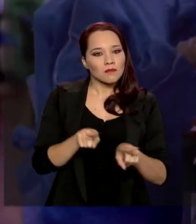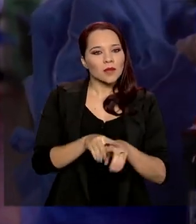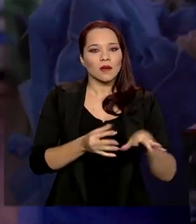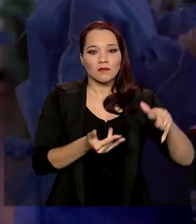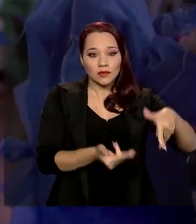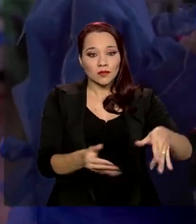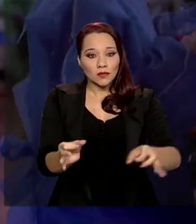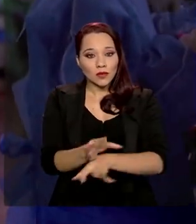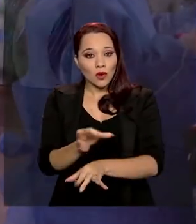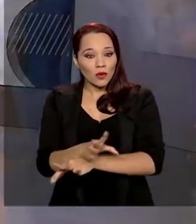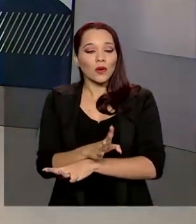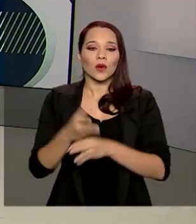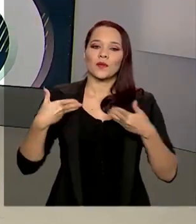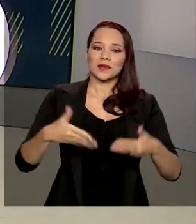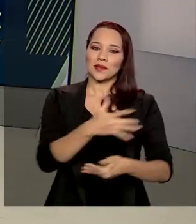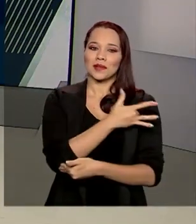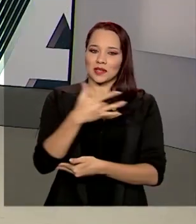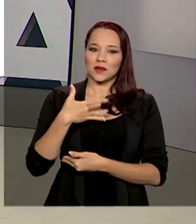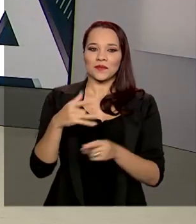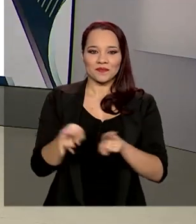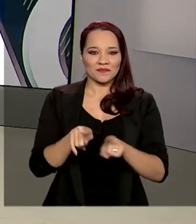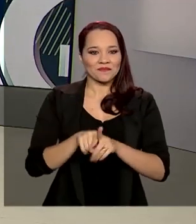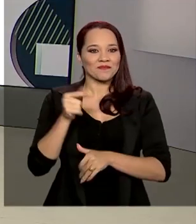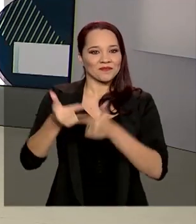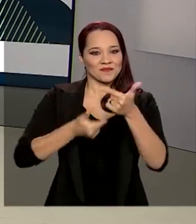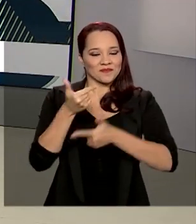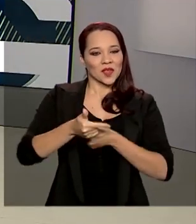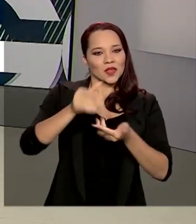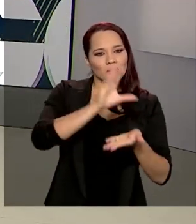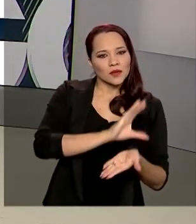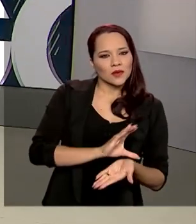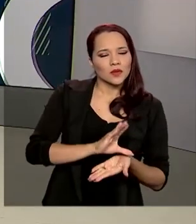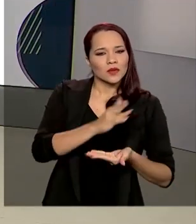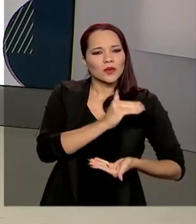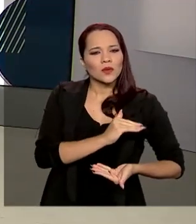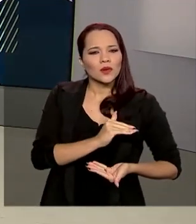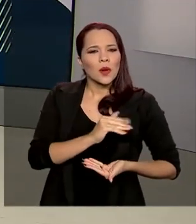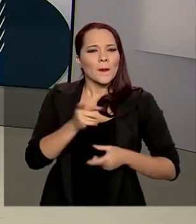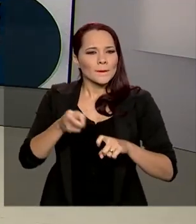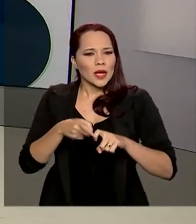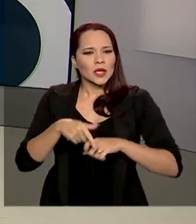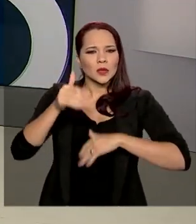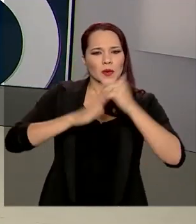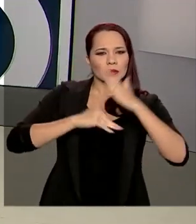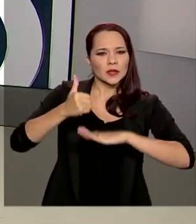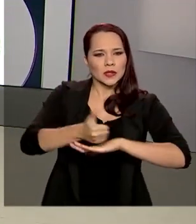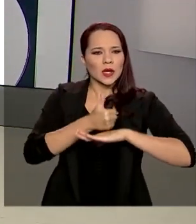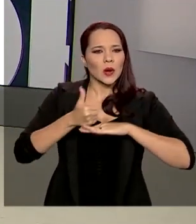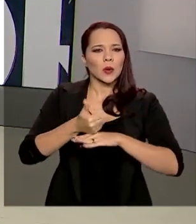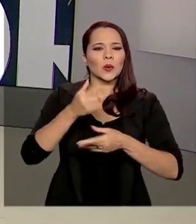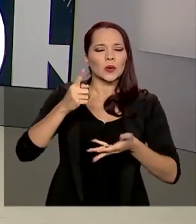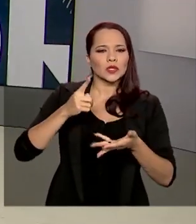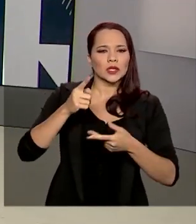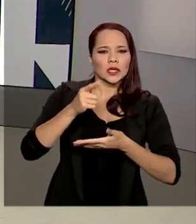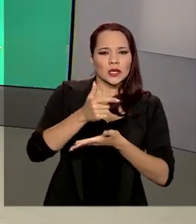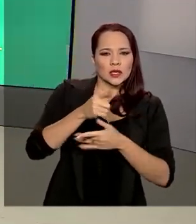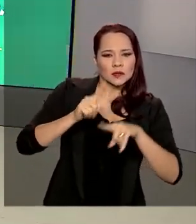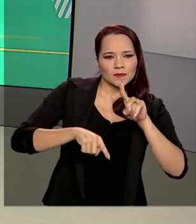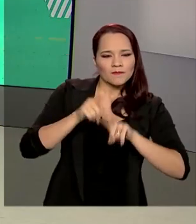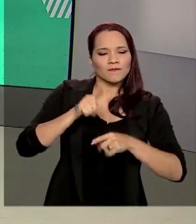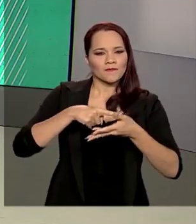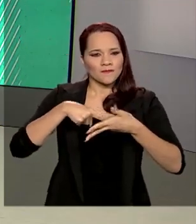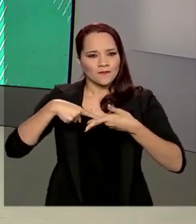novos leitos, o Ministério da Saúde também atua no envio de médicos e profissionais de saúde, insumos, medicamentos,